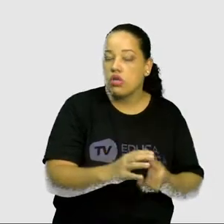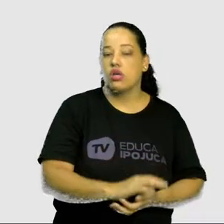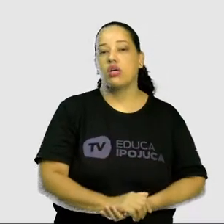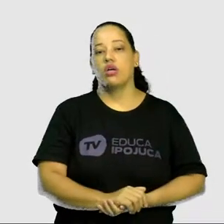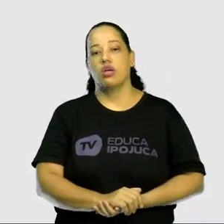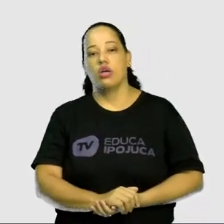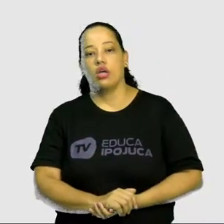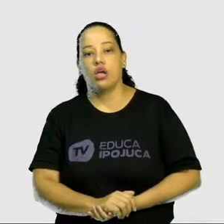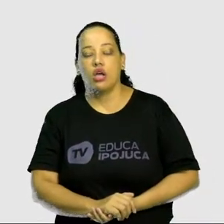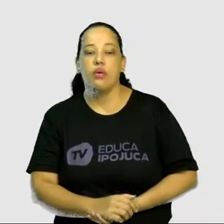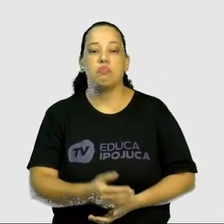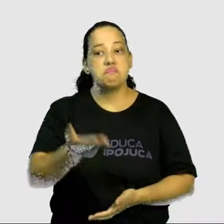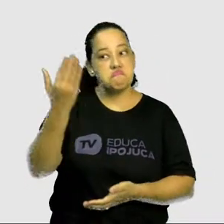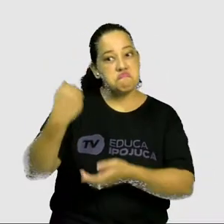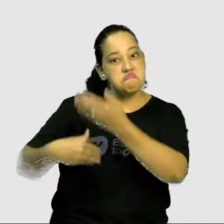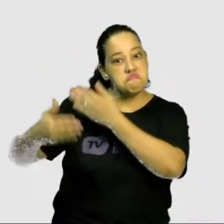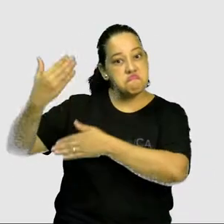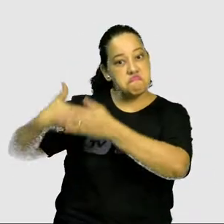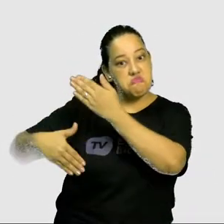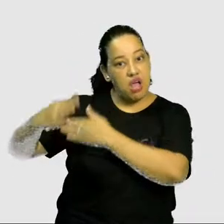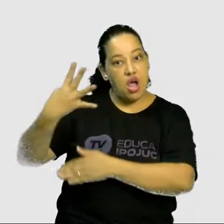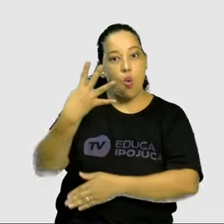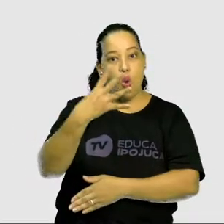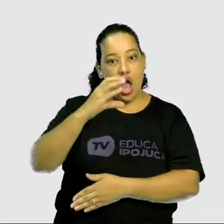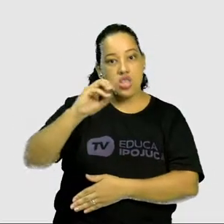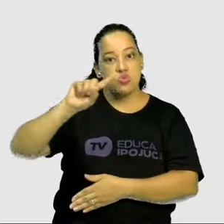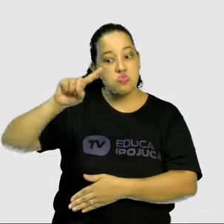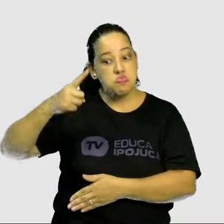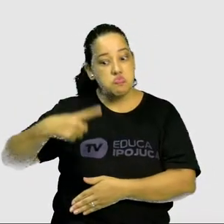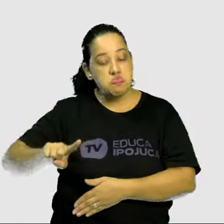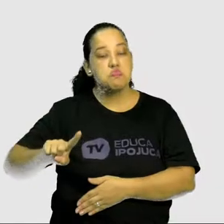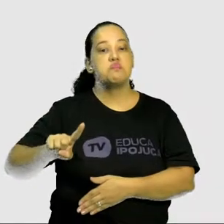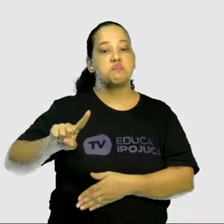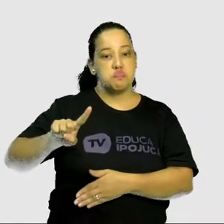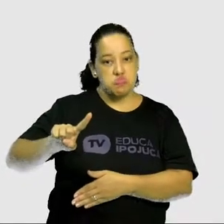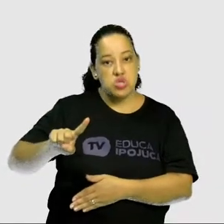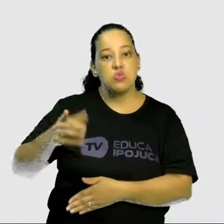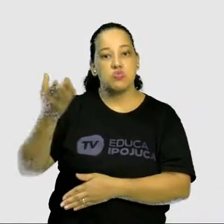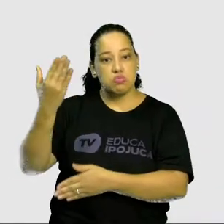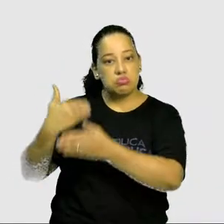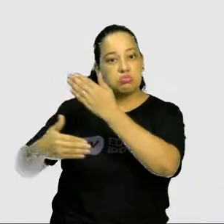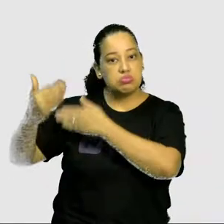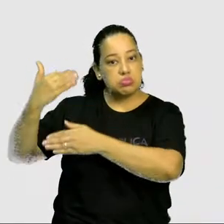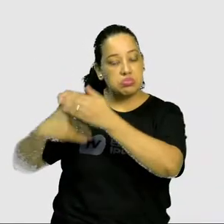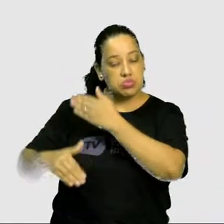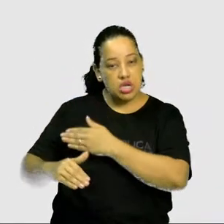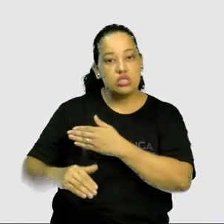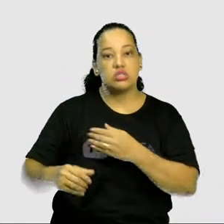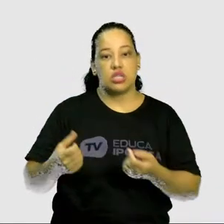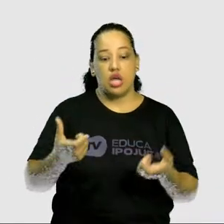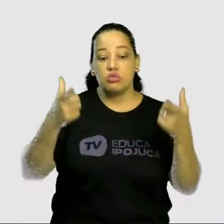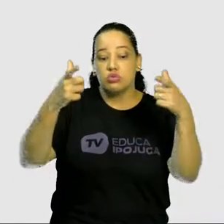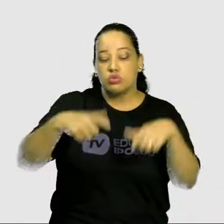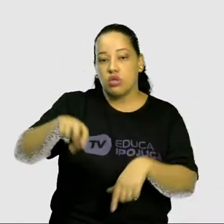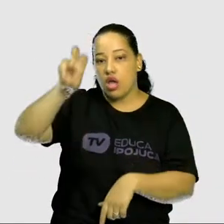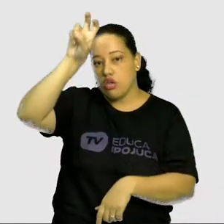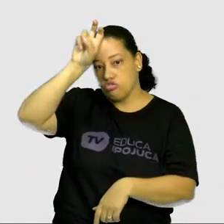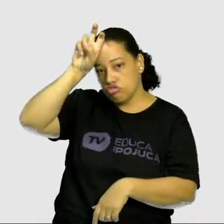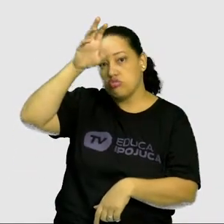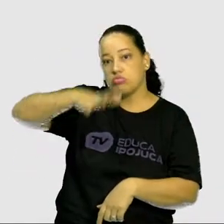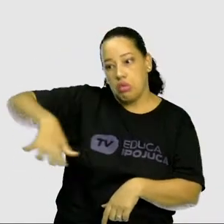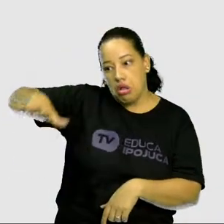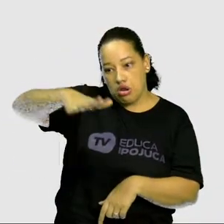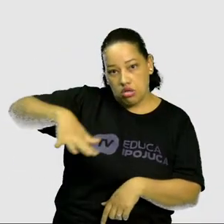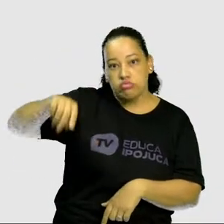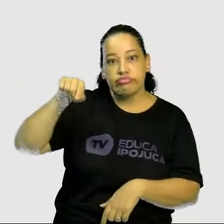há cerca de 4 mil anos ali nas civilizações egípcias e nas civilizações da Mesopotâmia, né? E como